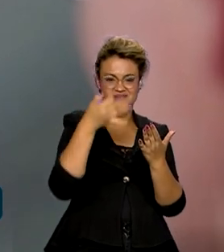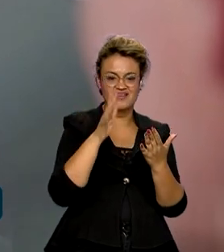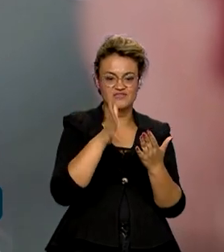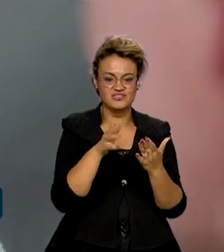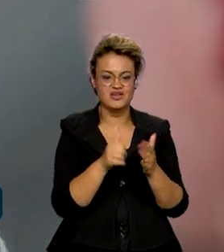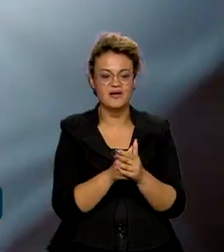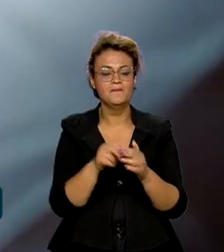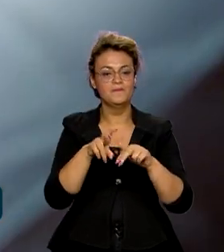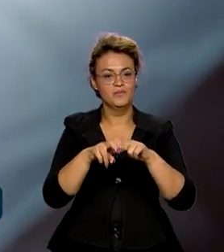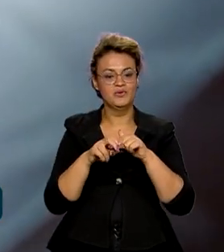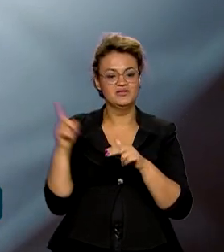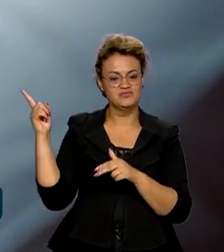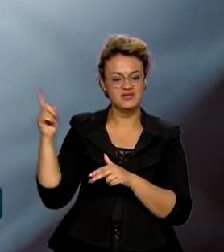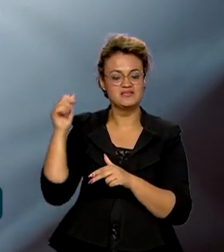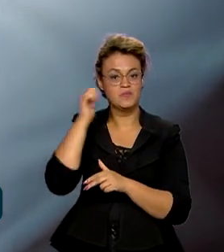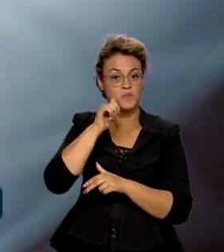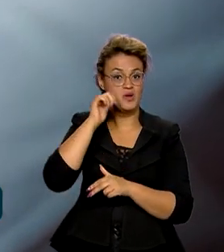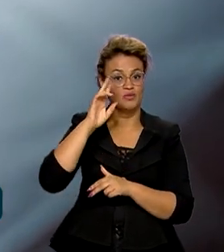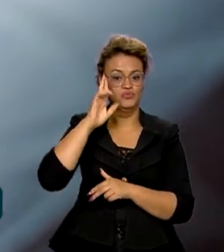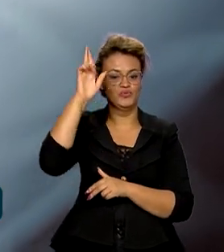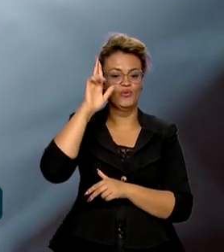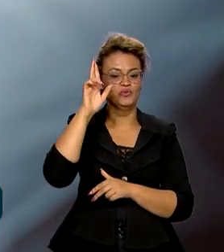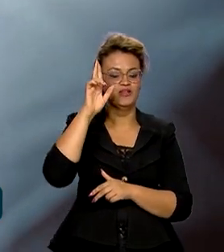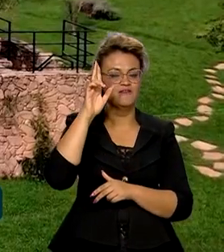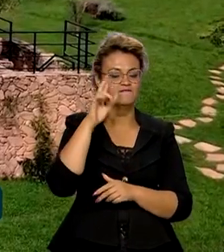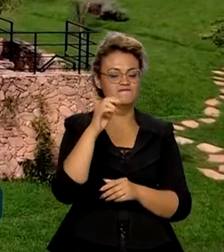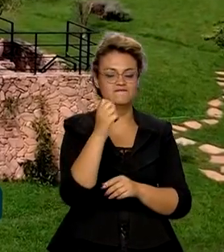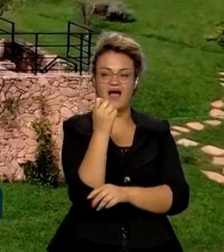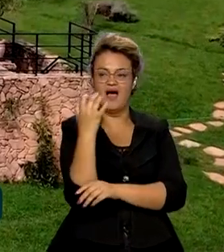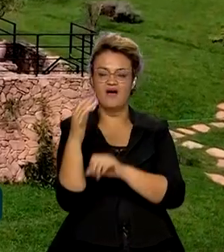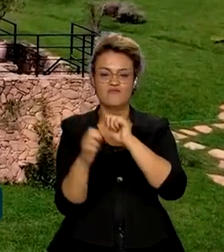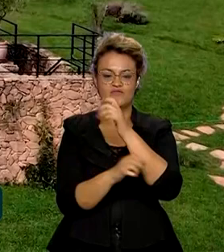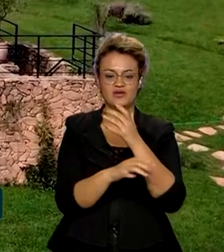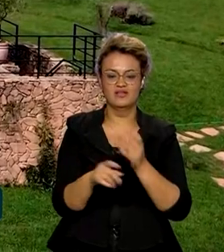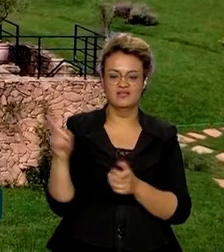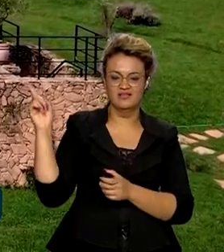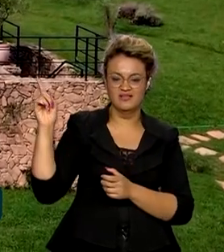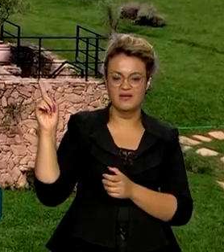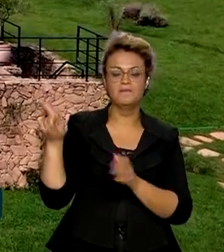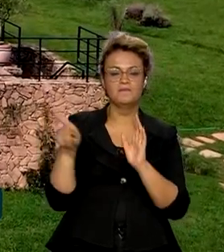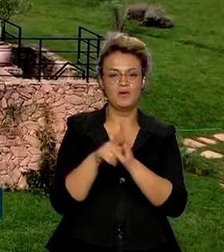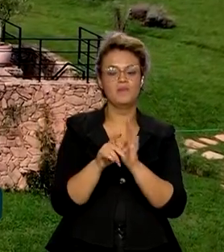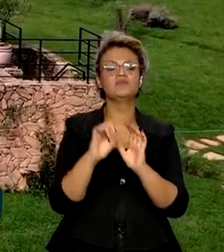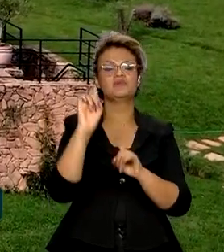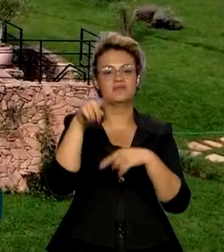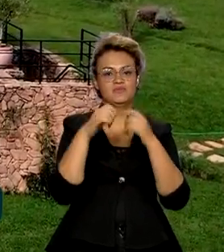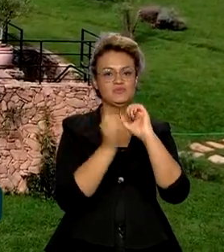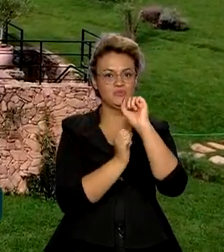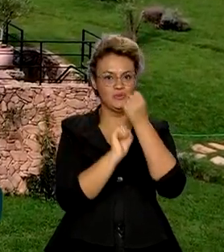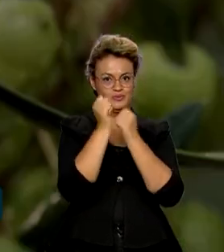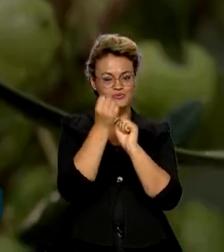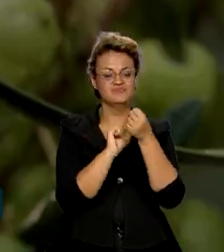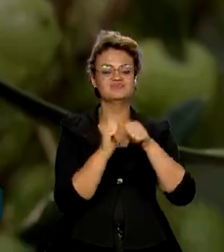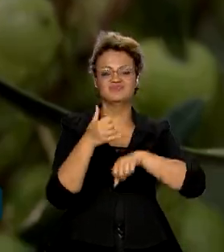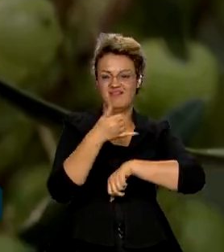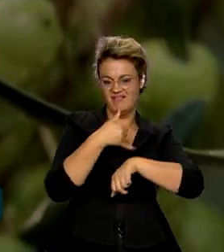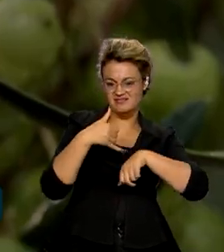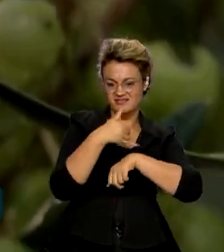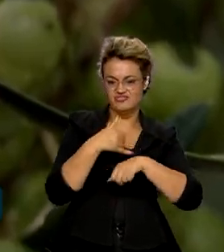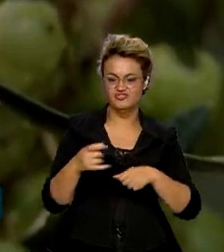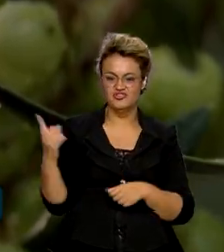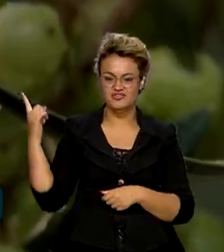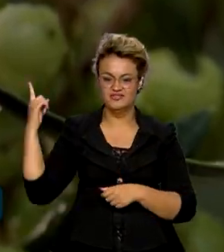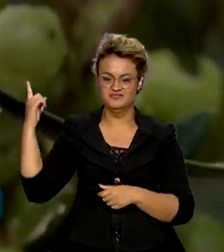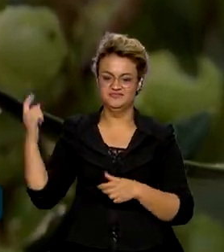que essa empresária resolveu cultivar oliveiras na Serra da Mantiqueira. Clima bem propício a essa